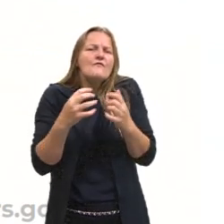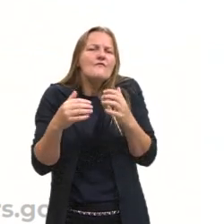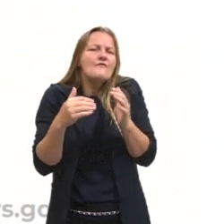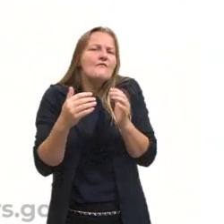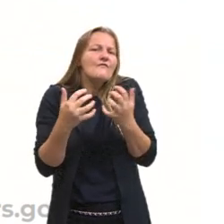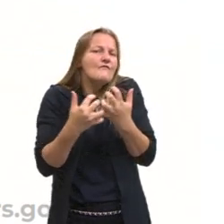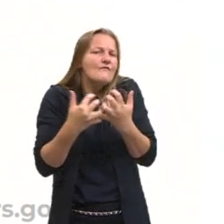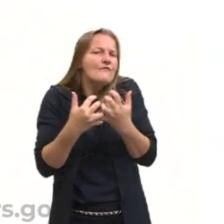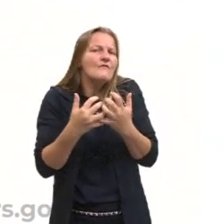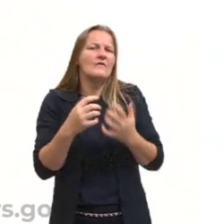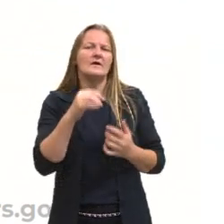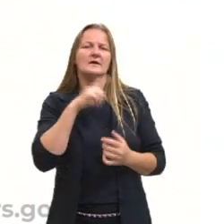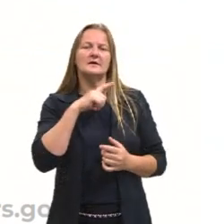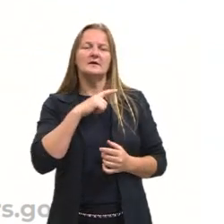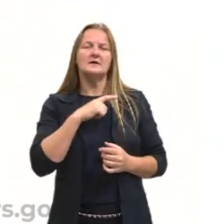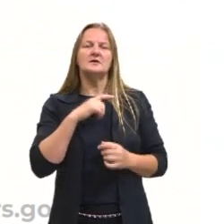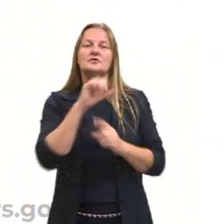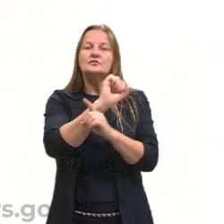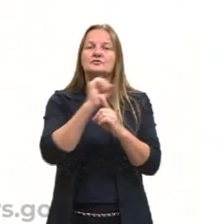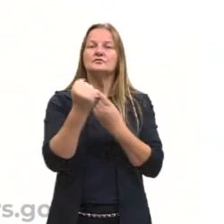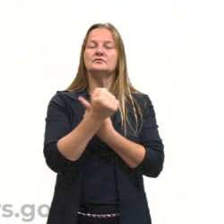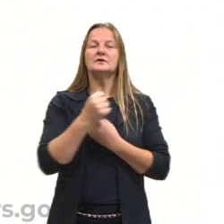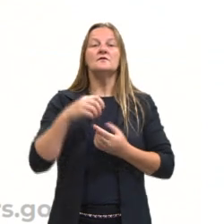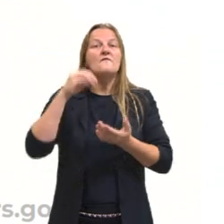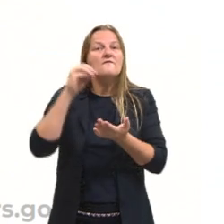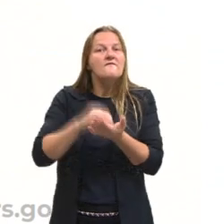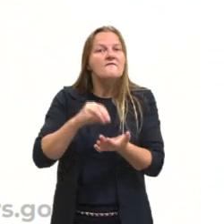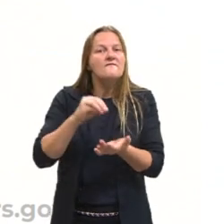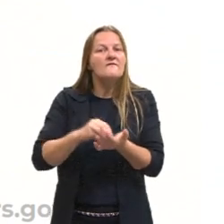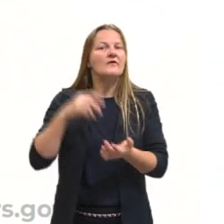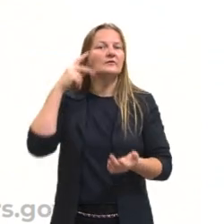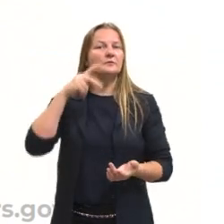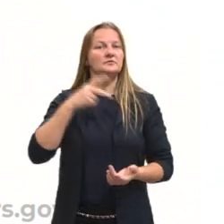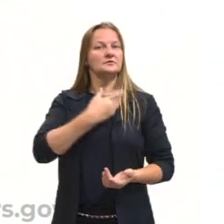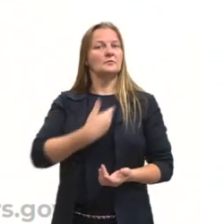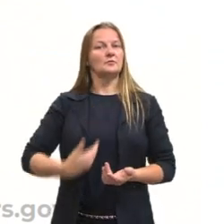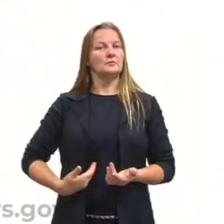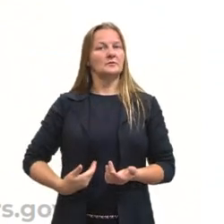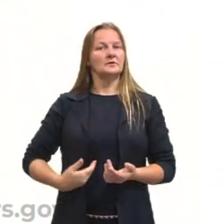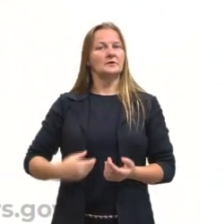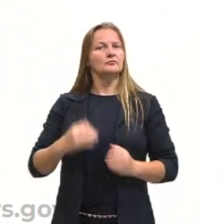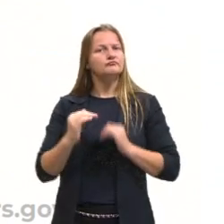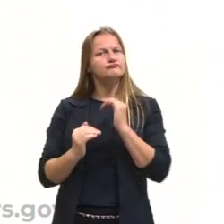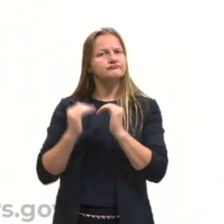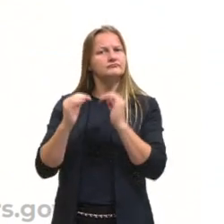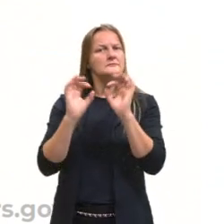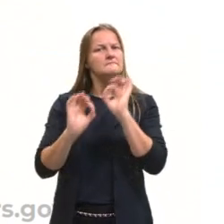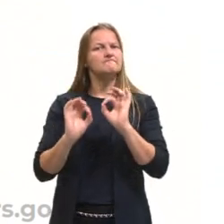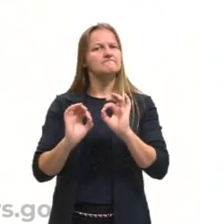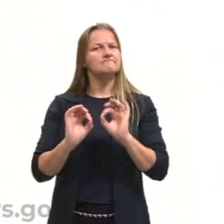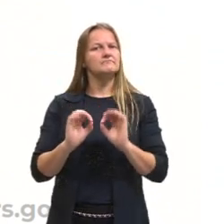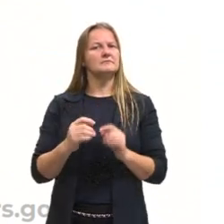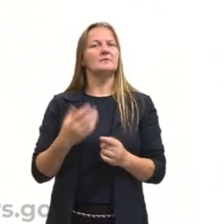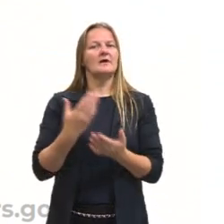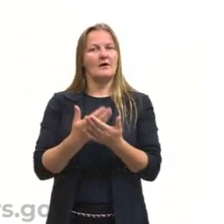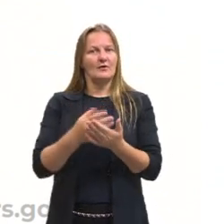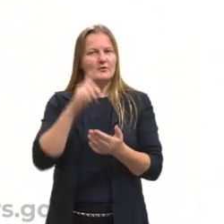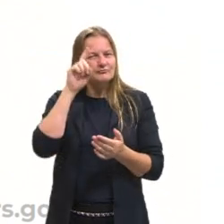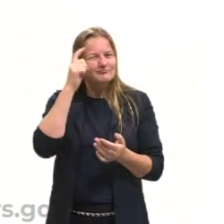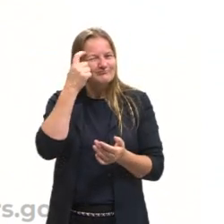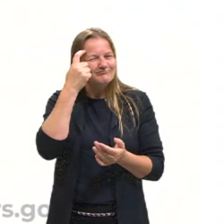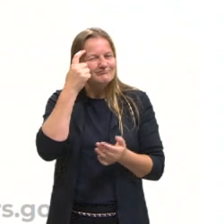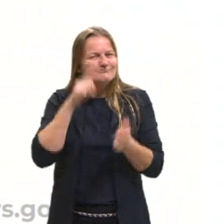enfrentando diante da carência de políticas públicas eficientes? Nós vamos ver nessa aula a